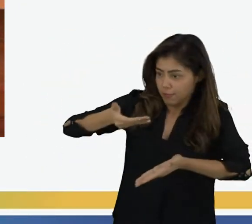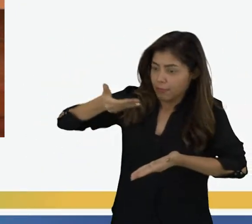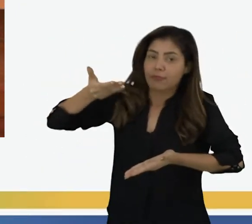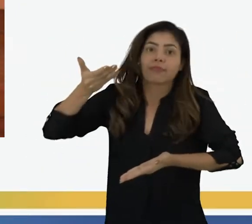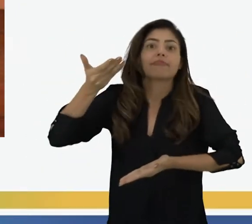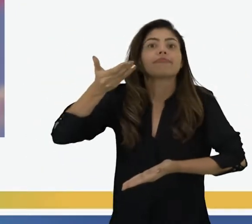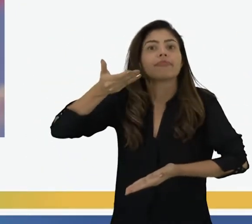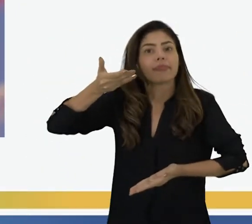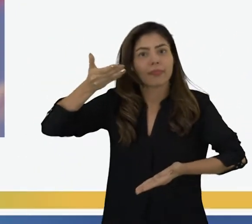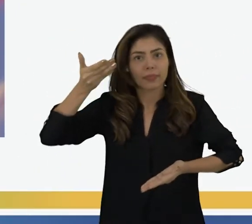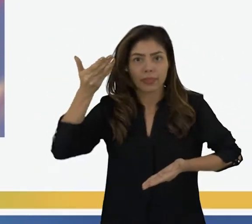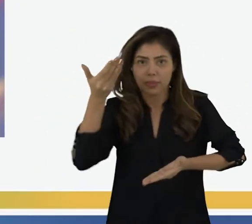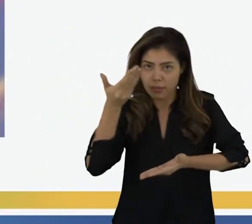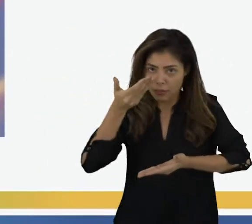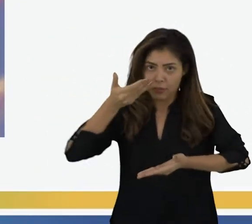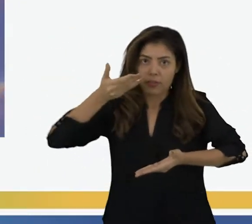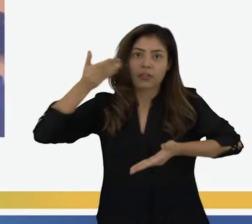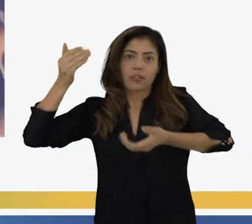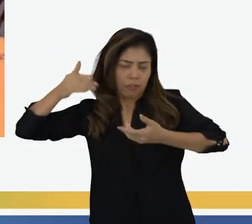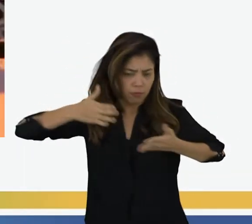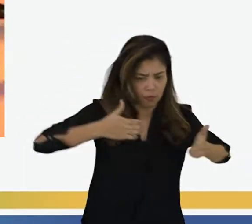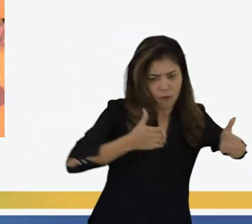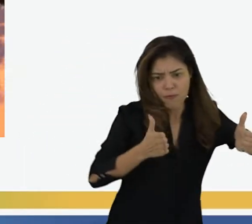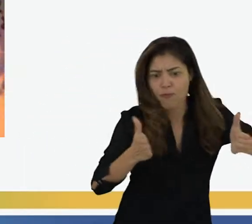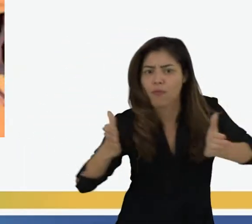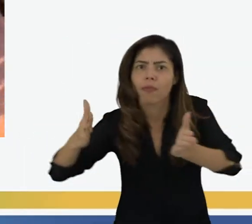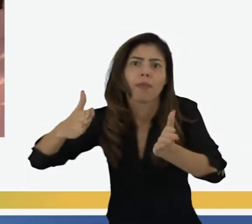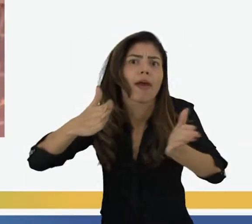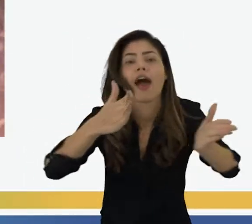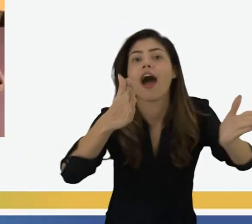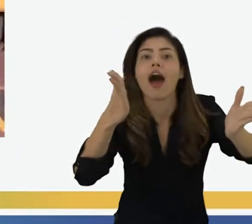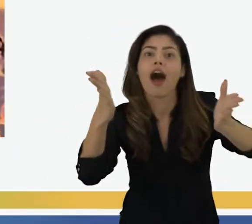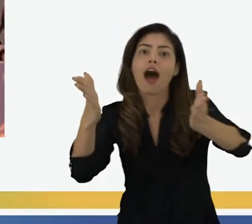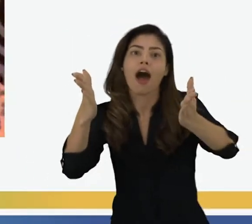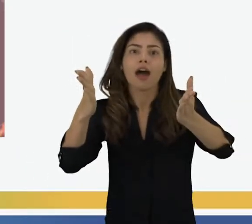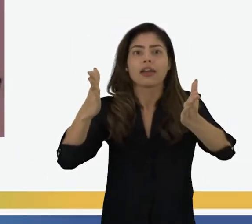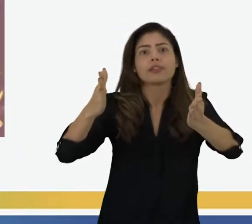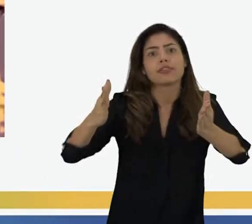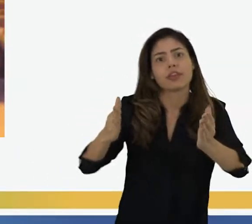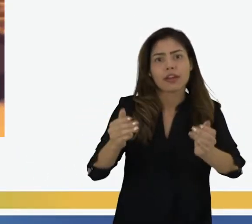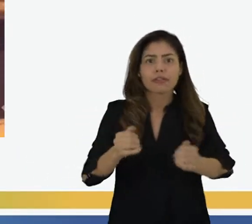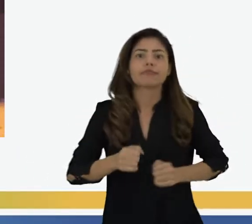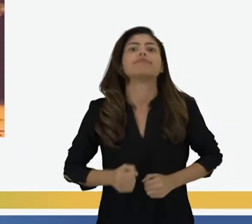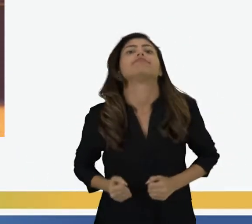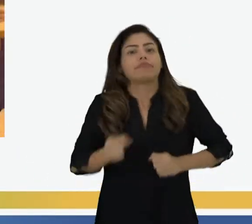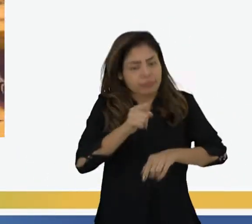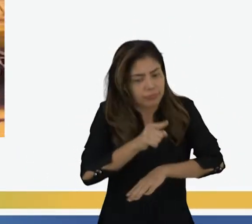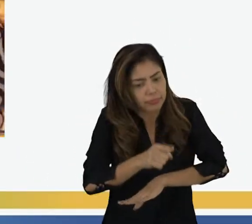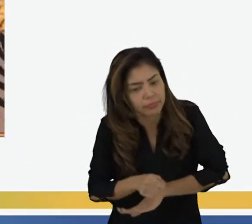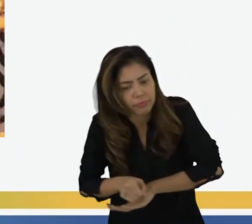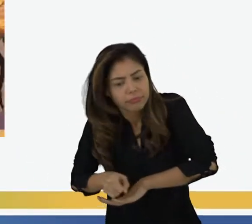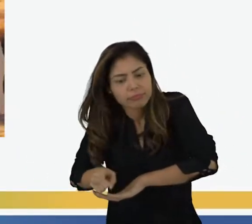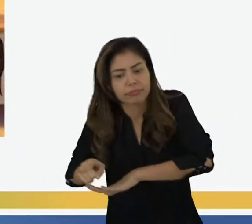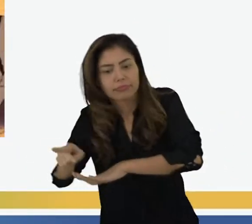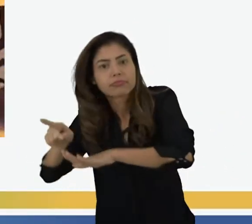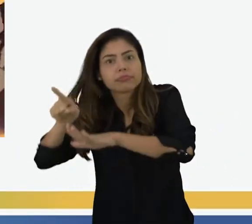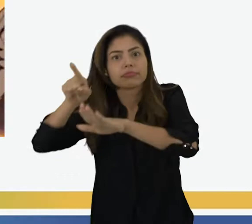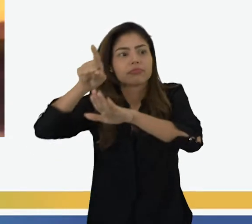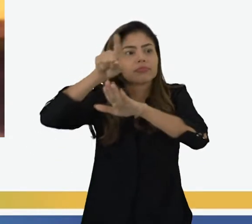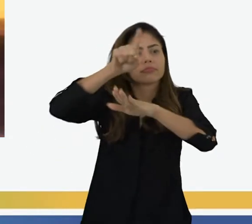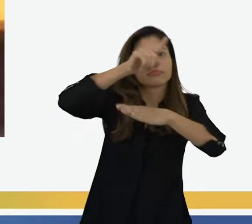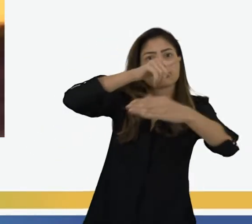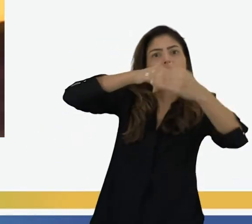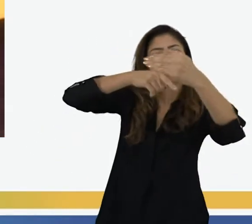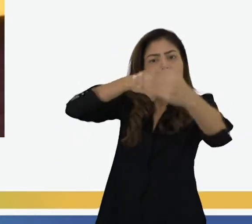E o sol agirá sobre o azul deste céu Nos mantém